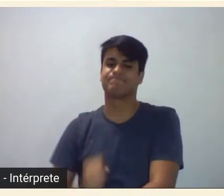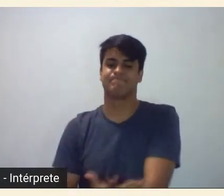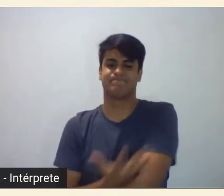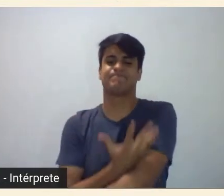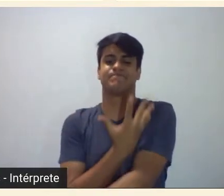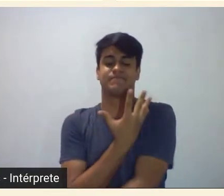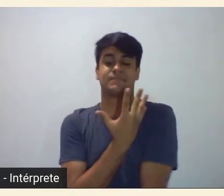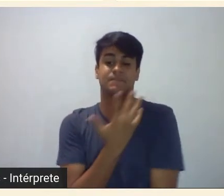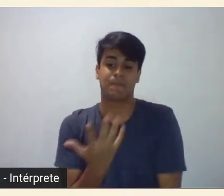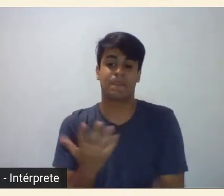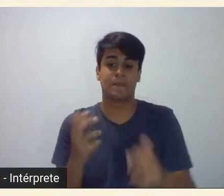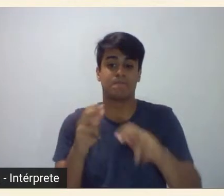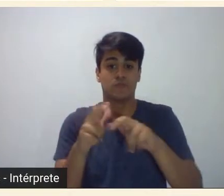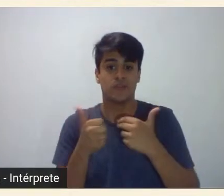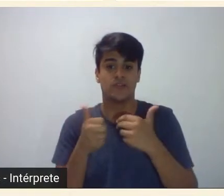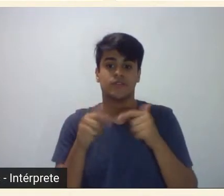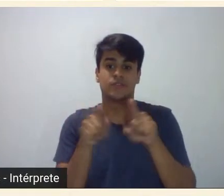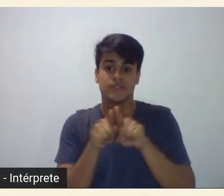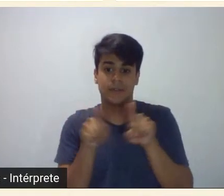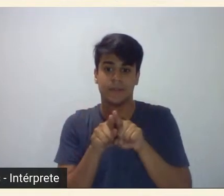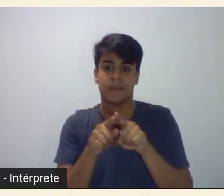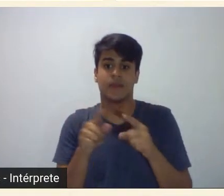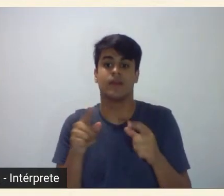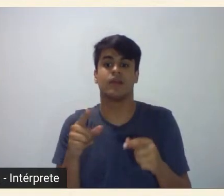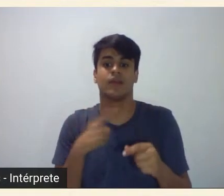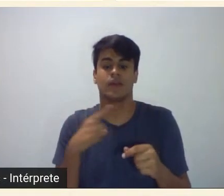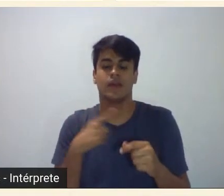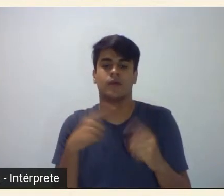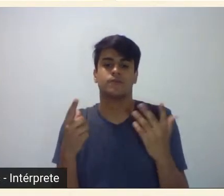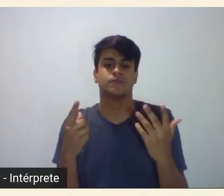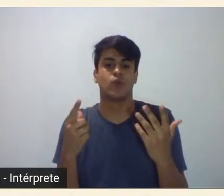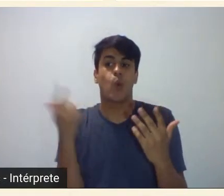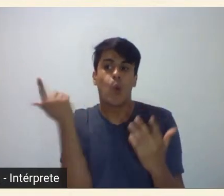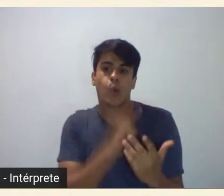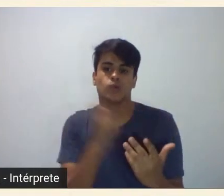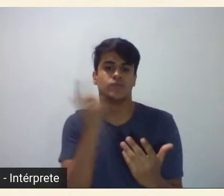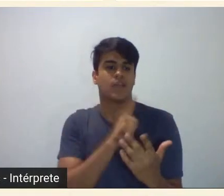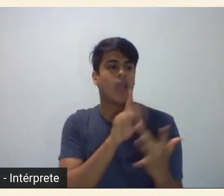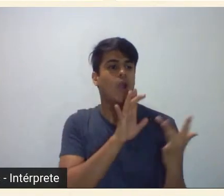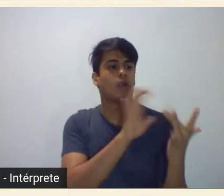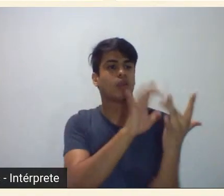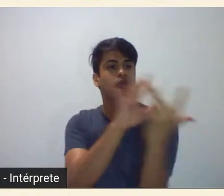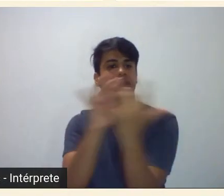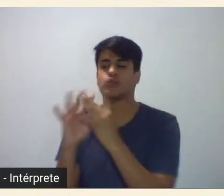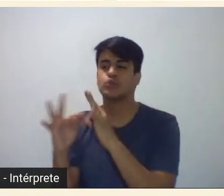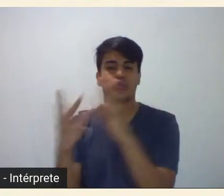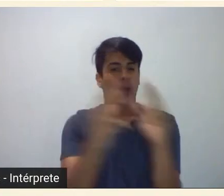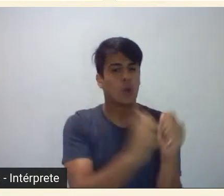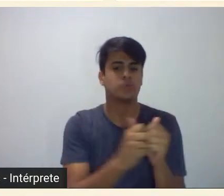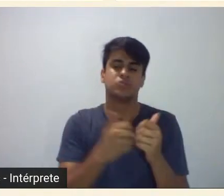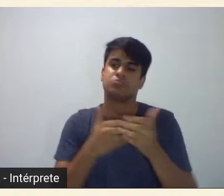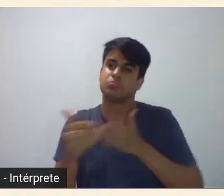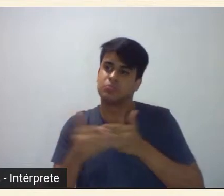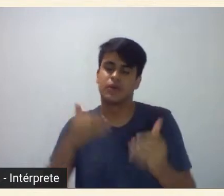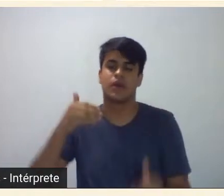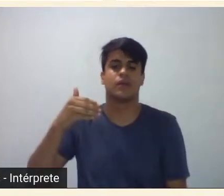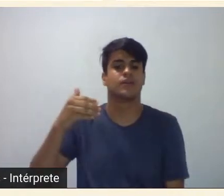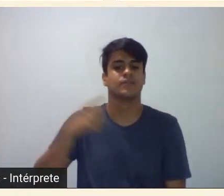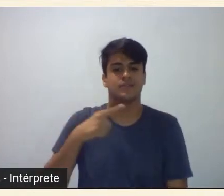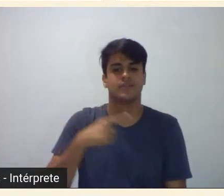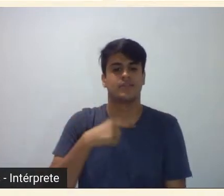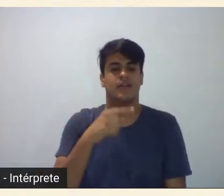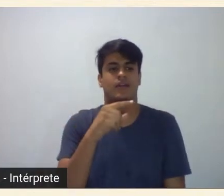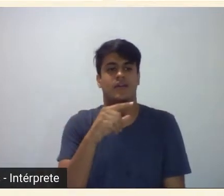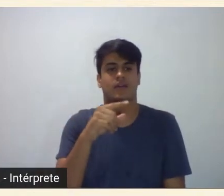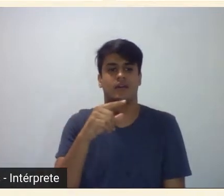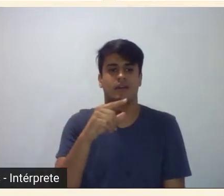que eu pude ter contato assim com todos os intelectuais seja Carlos de Monde Andrade seja digamos